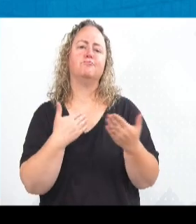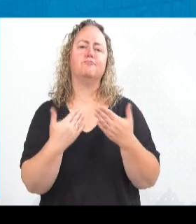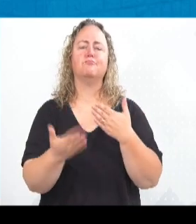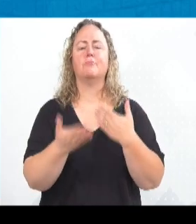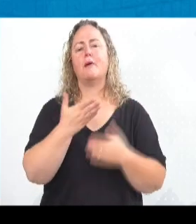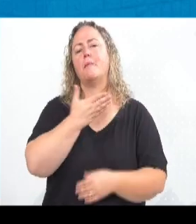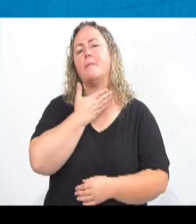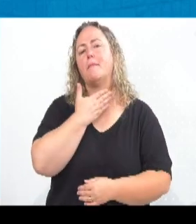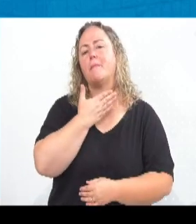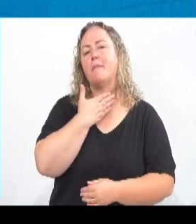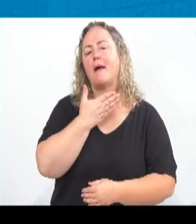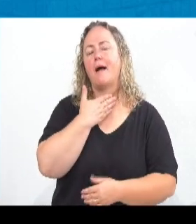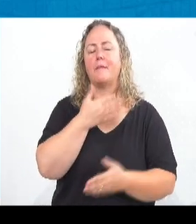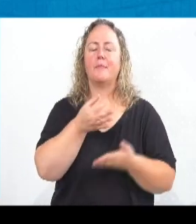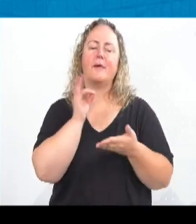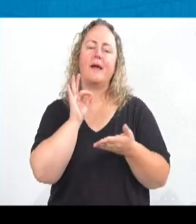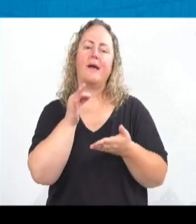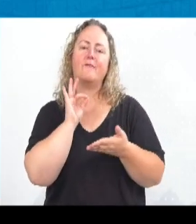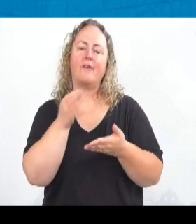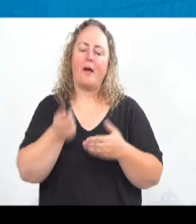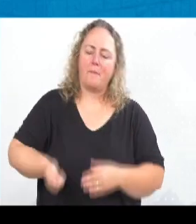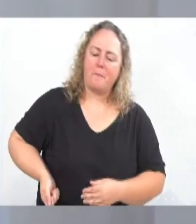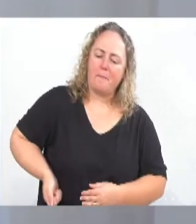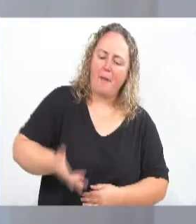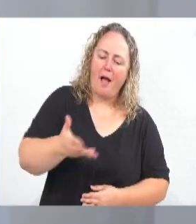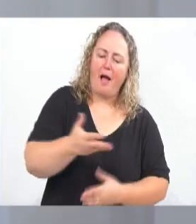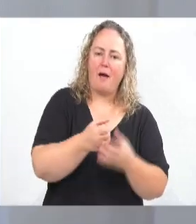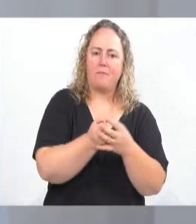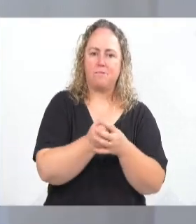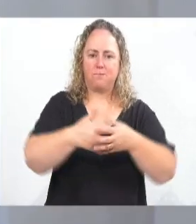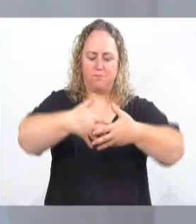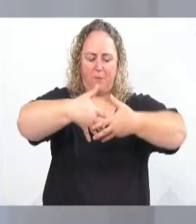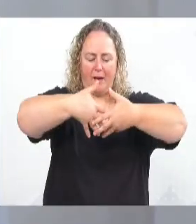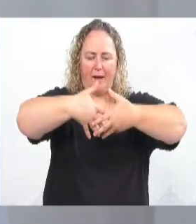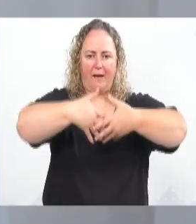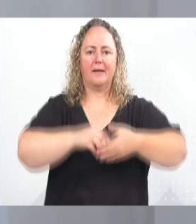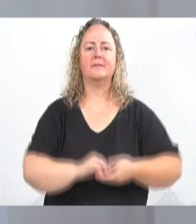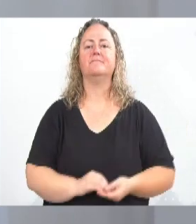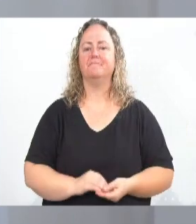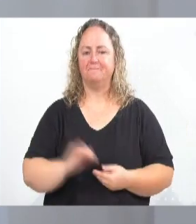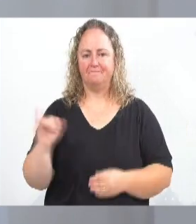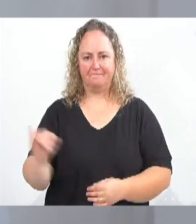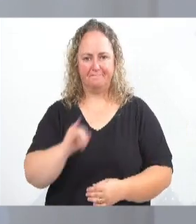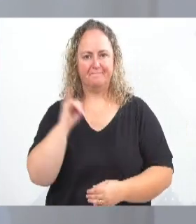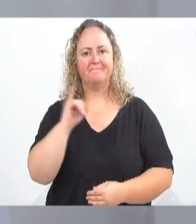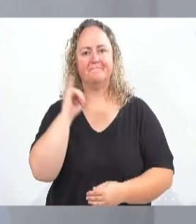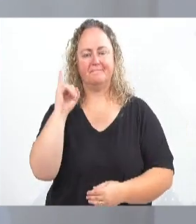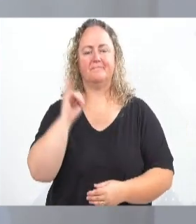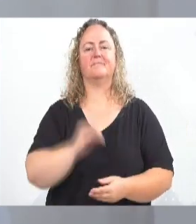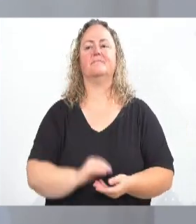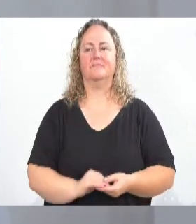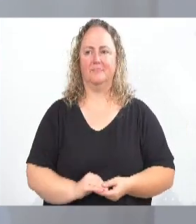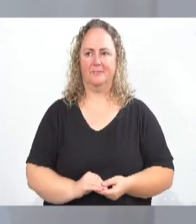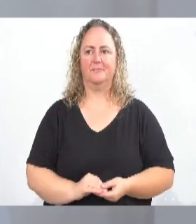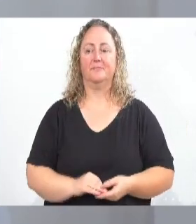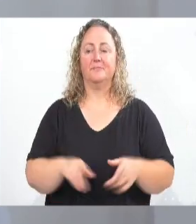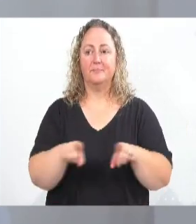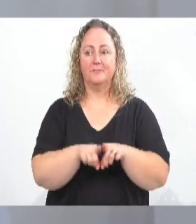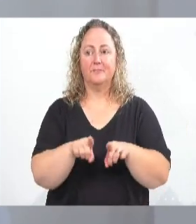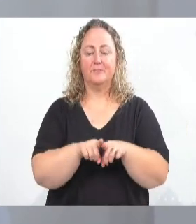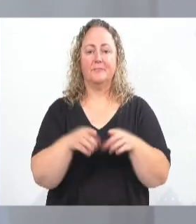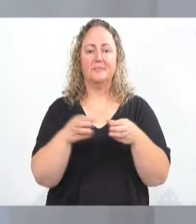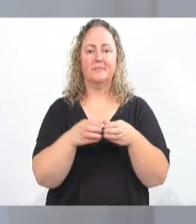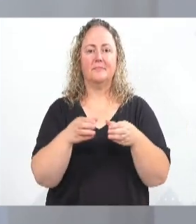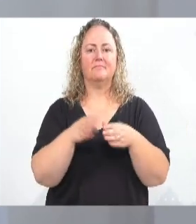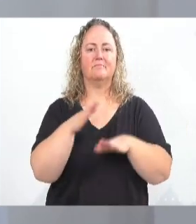uma bote, jogar uma canasta, jogar um dominó, é importante essa confraternização, além disso também, que o grupo